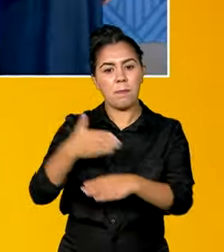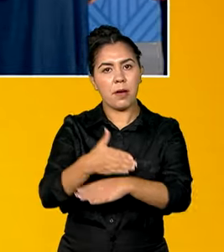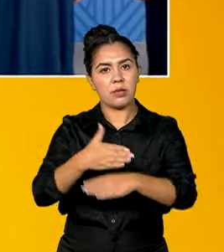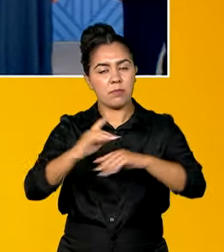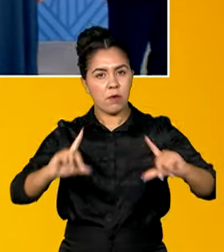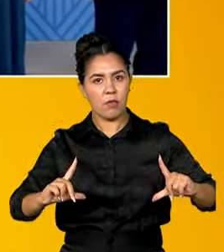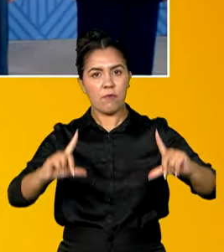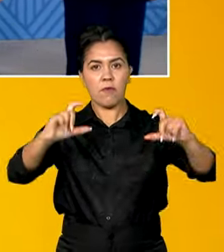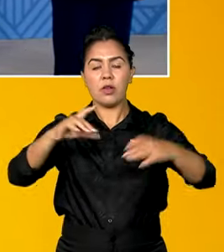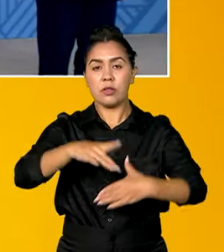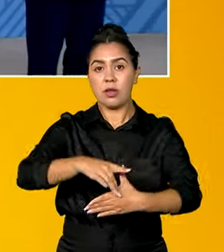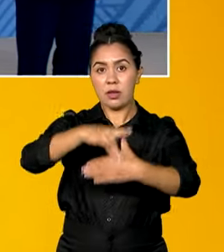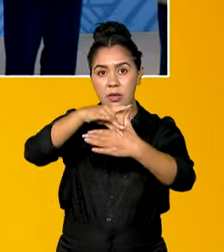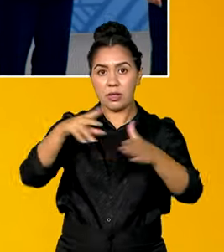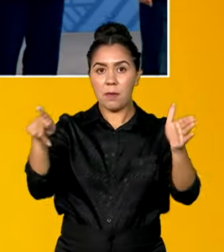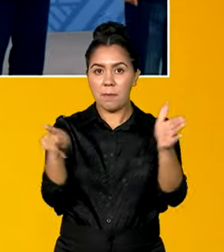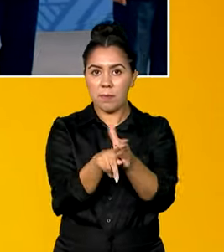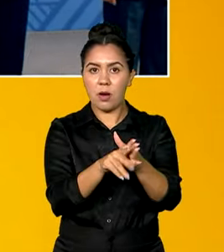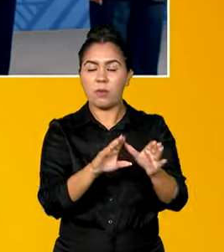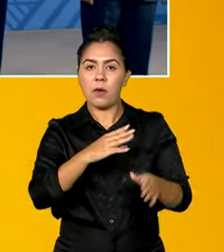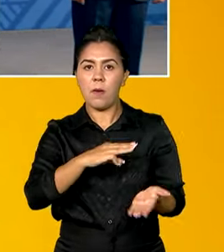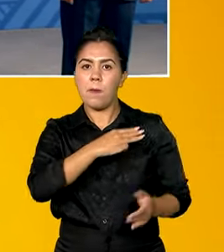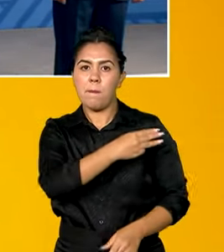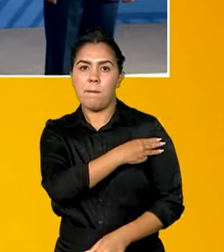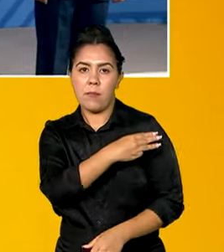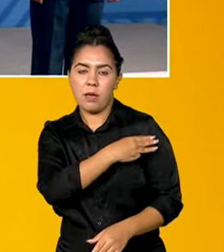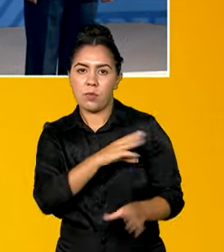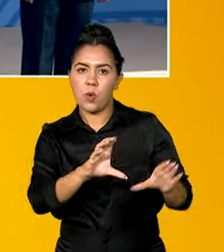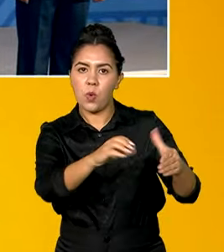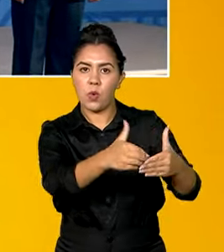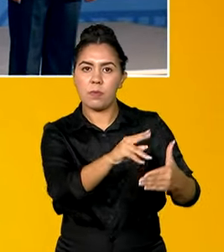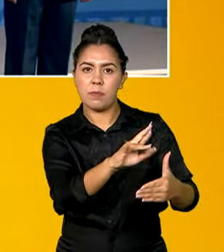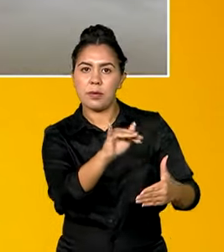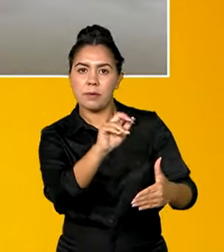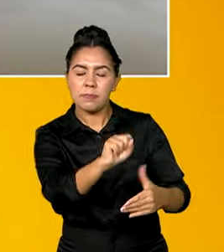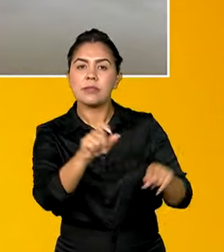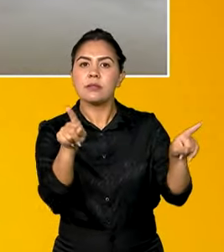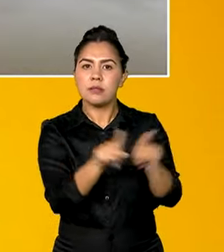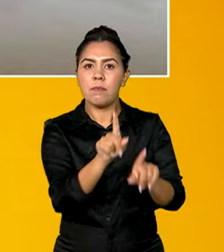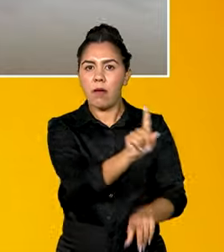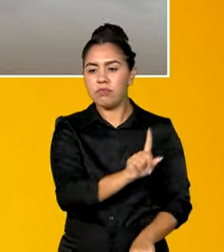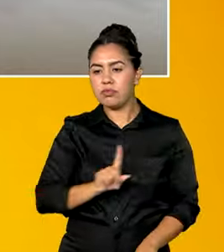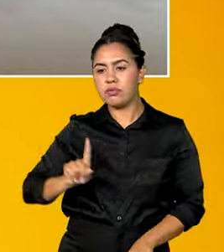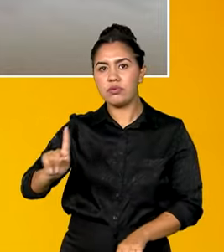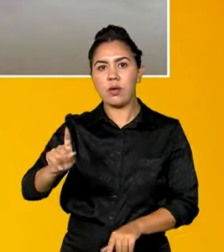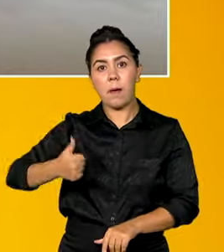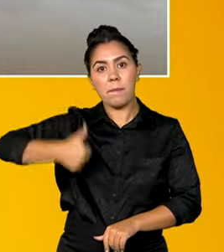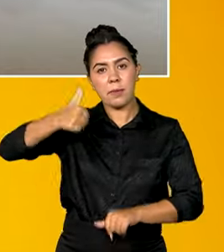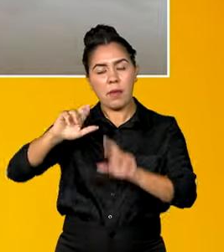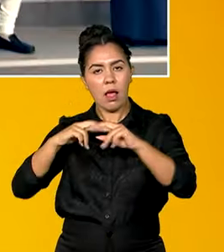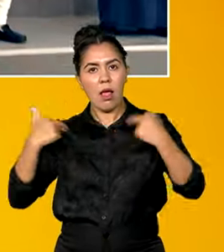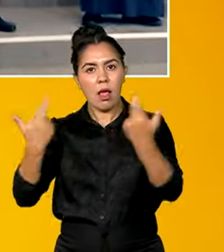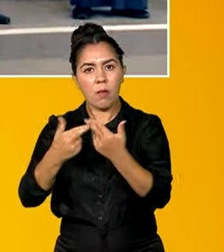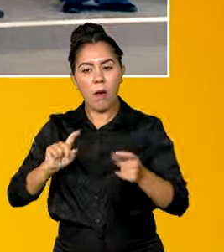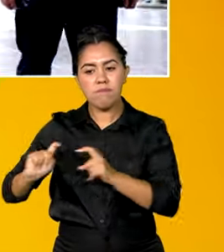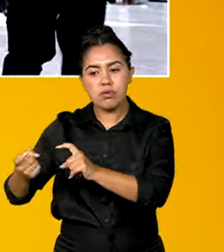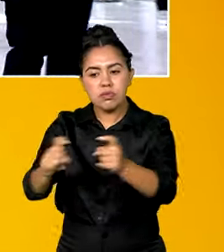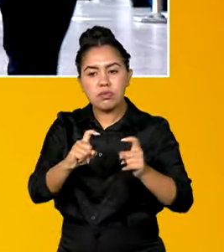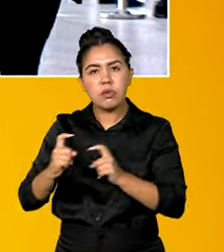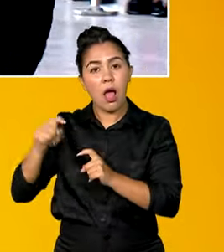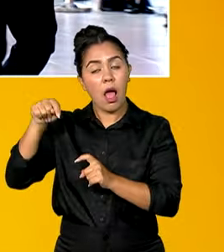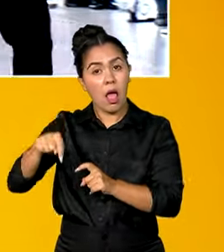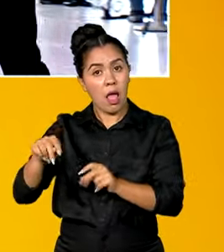dos líderes dos países membros do BRICS e, em seguida, se dirigiu para a primeira sessão de trabalho da cúpula, uma reunião